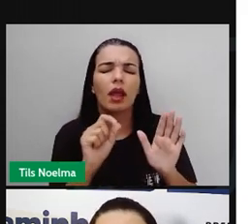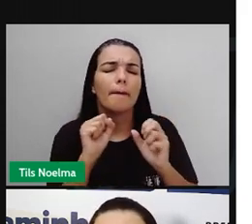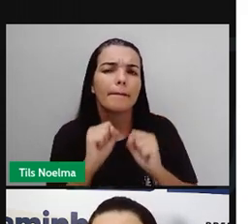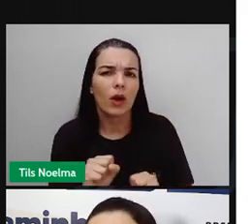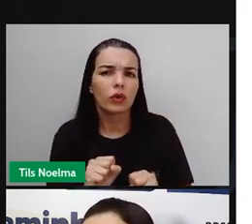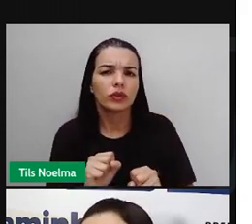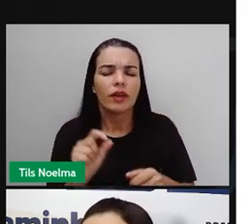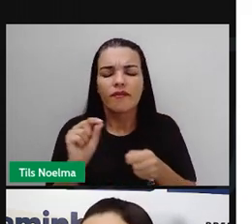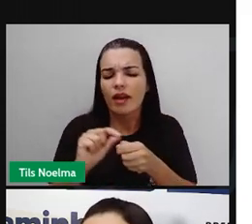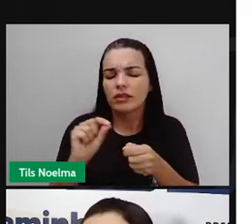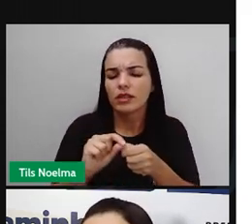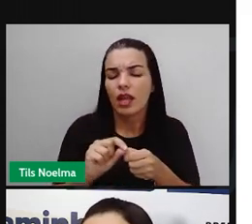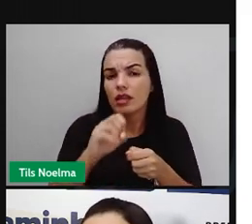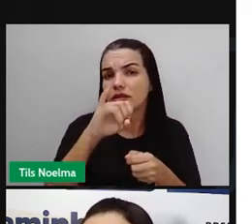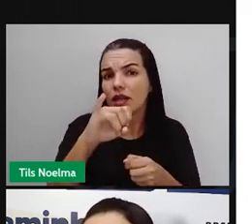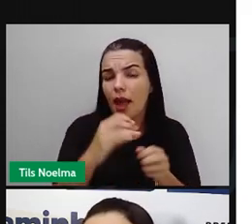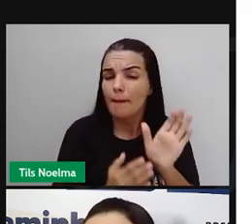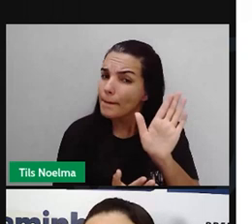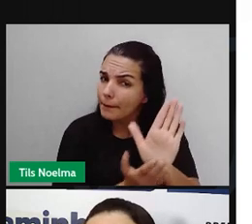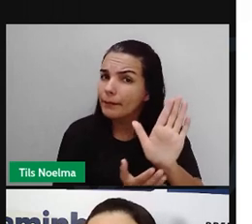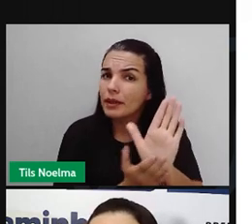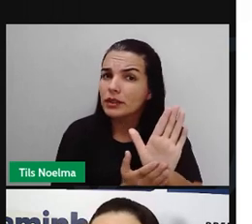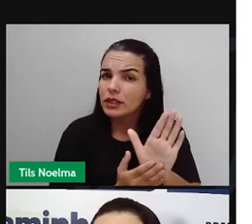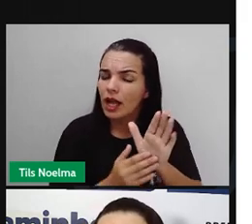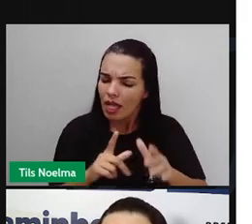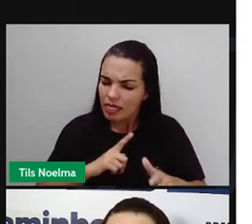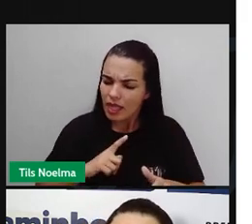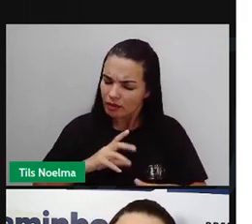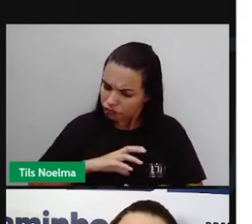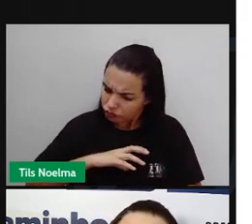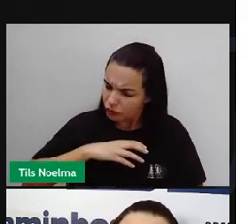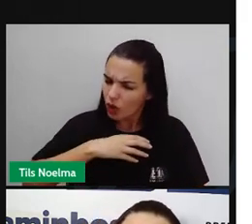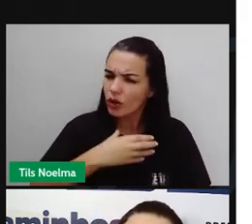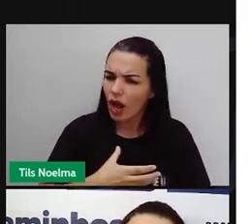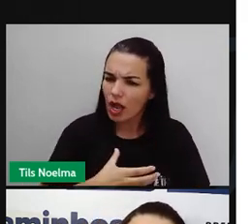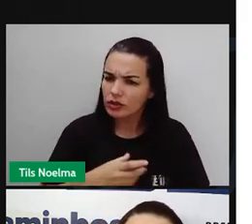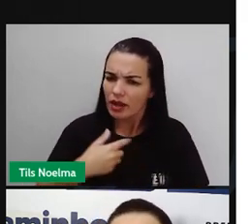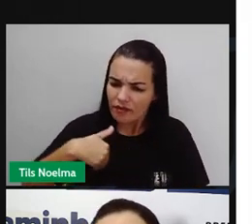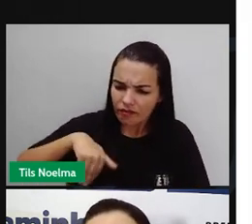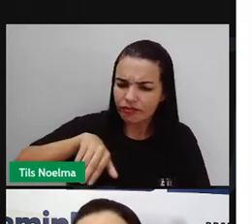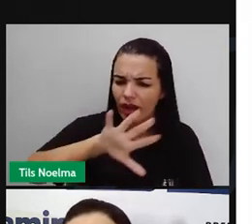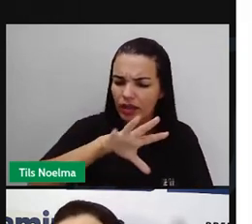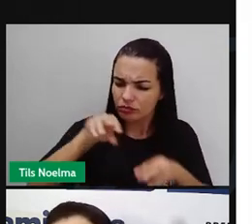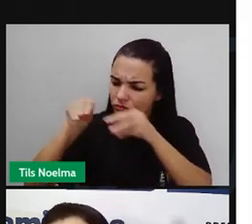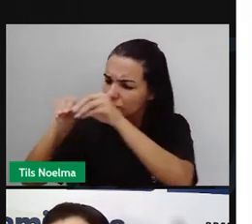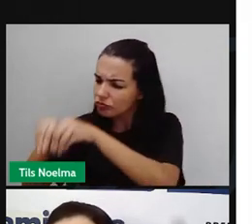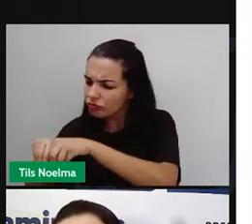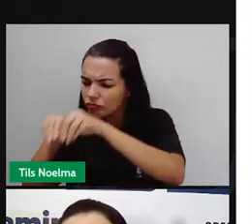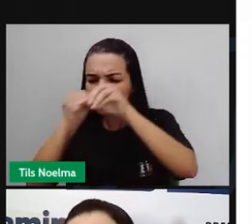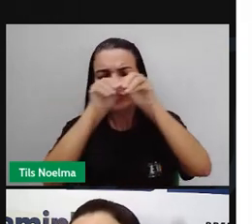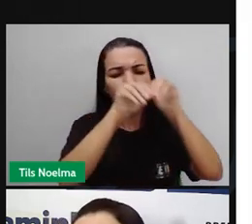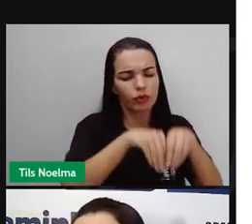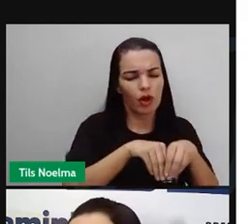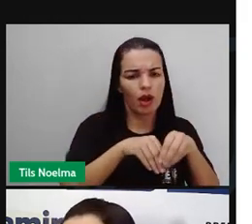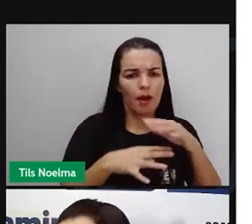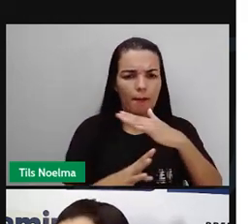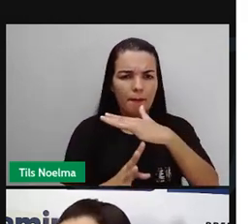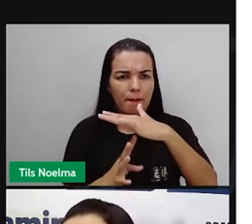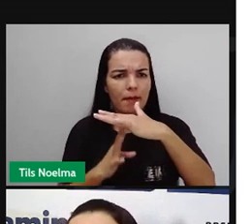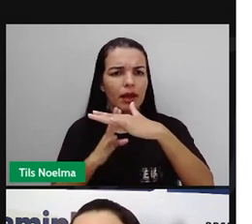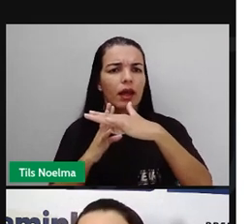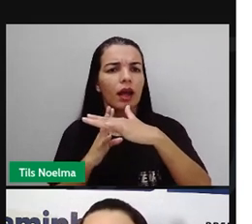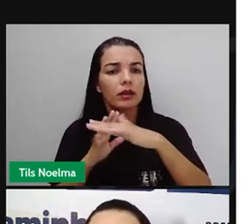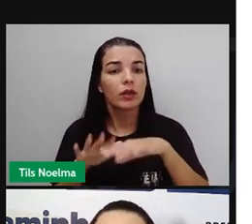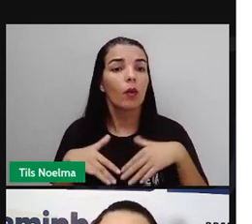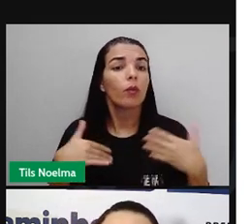poderia se fazer que estimularia esse indivíduo a sair de um local para outro? De migrar de um lugar para